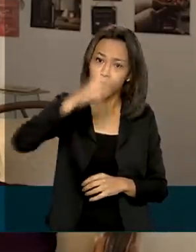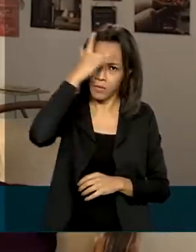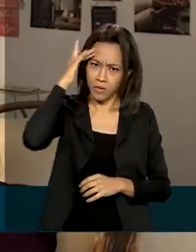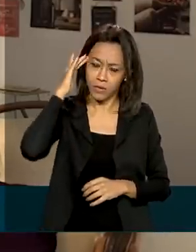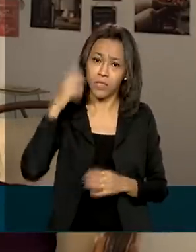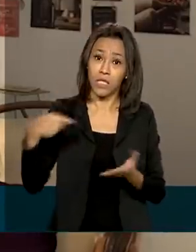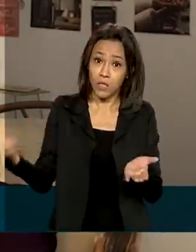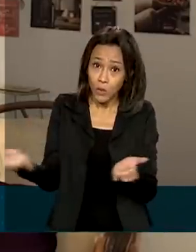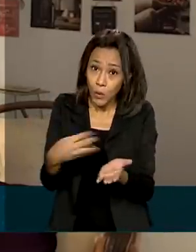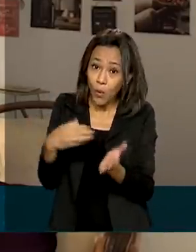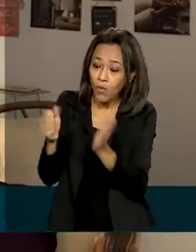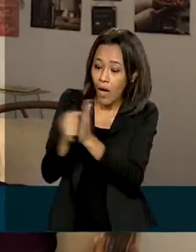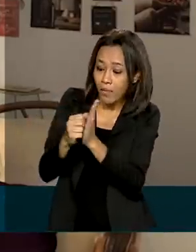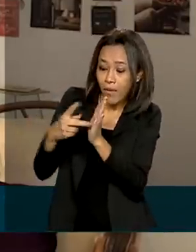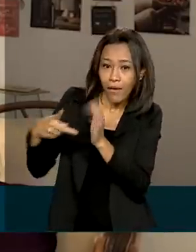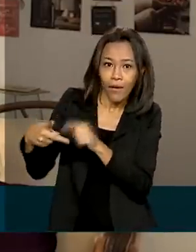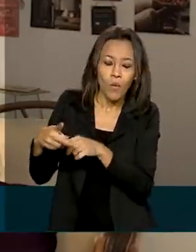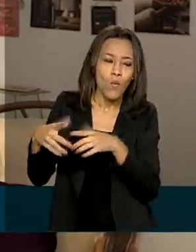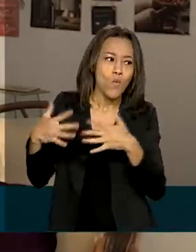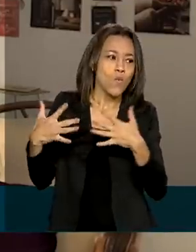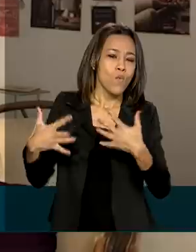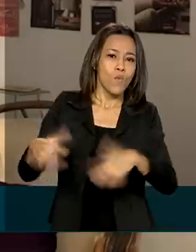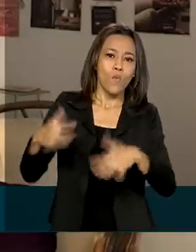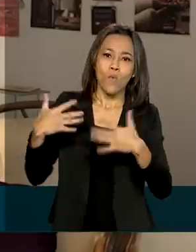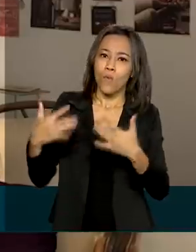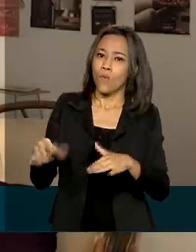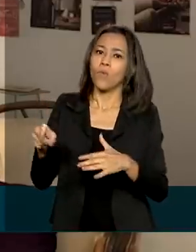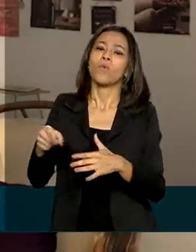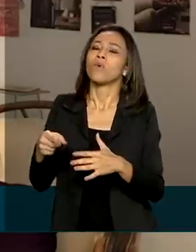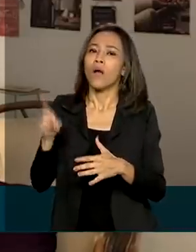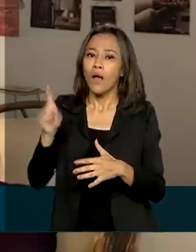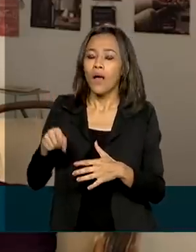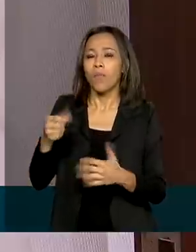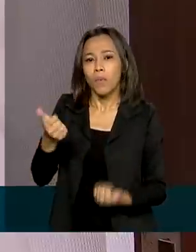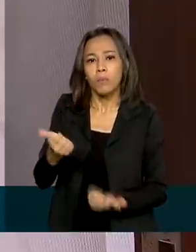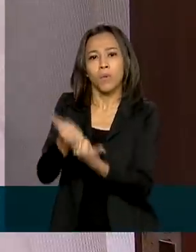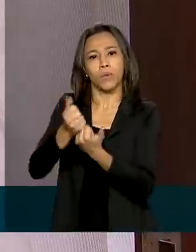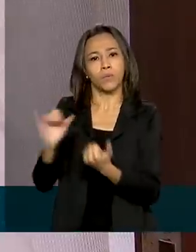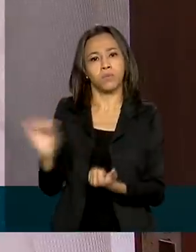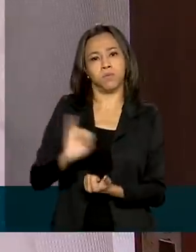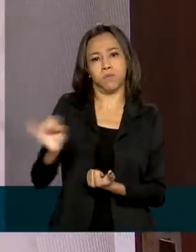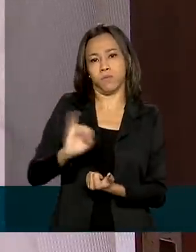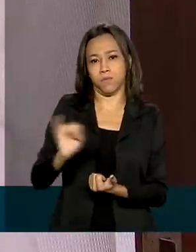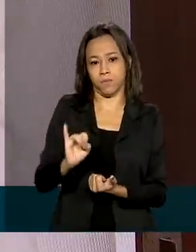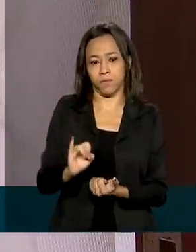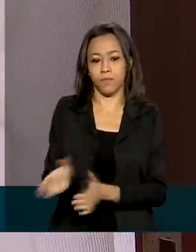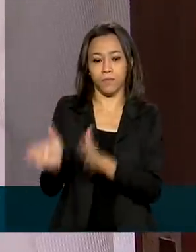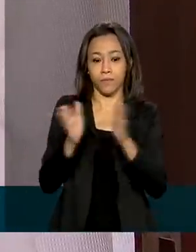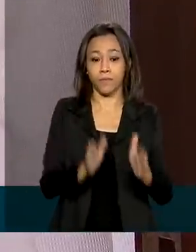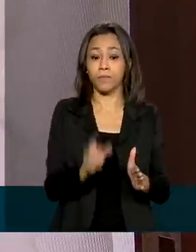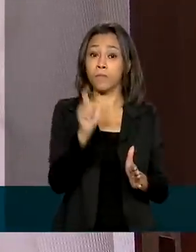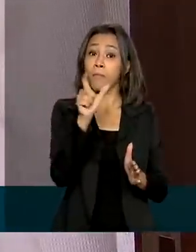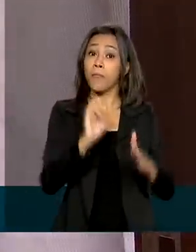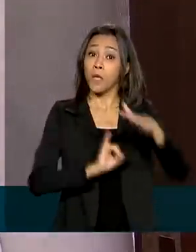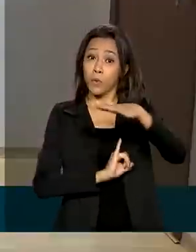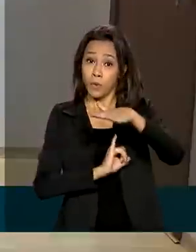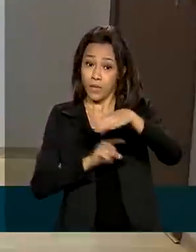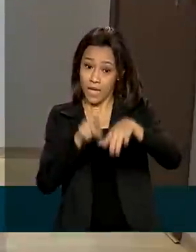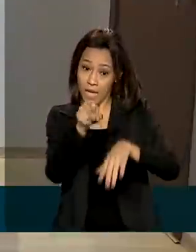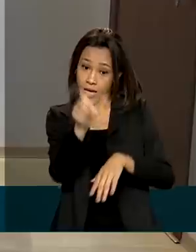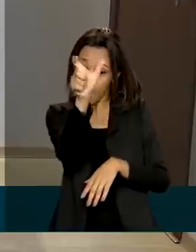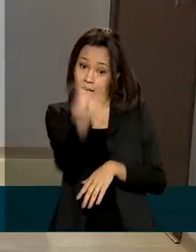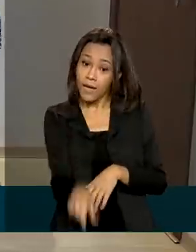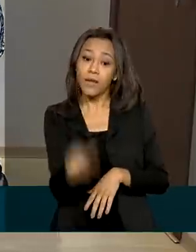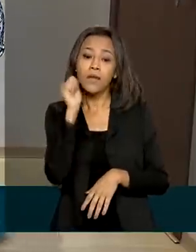é mais um passo na evolução digital do governo federal. O Instituto Doméstica Legal já atuou